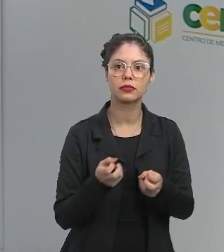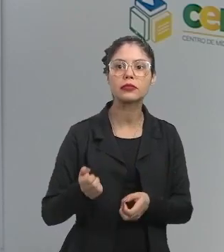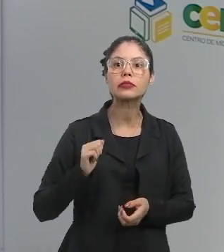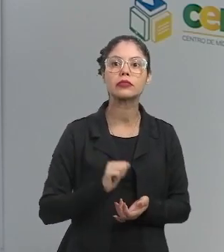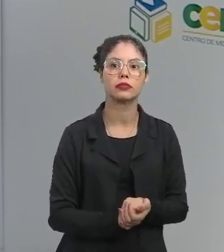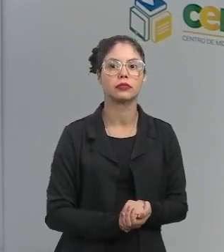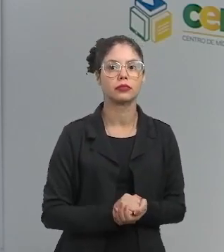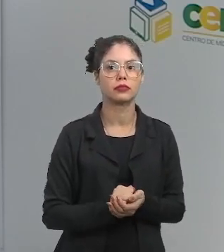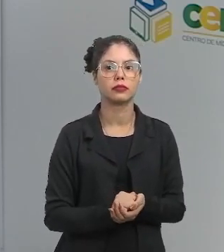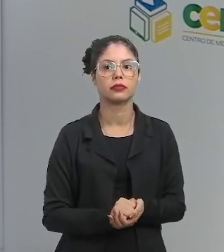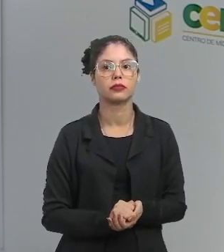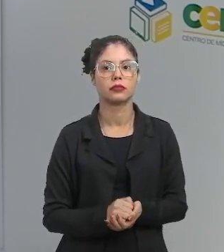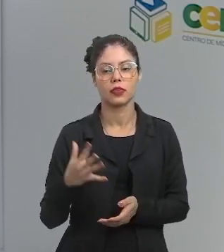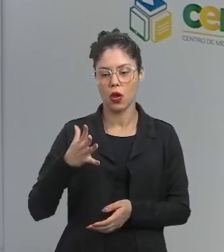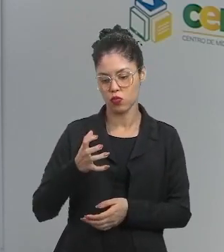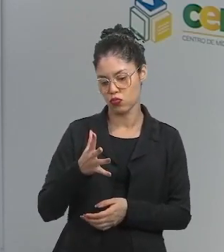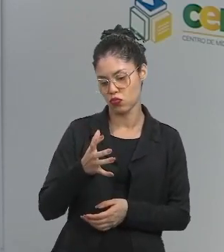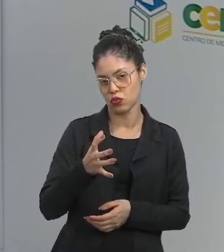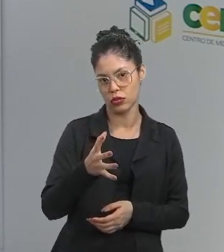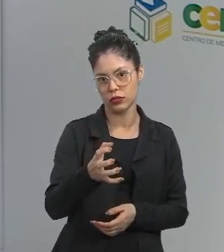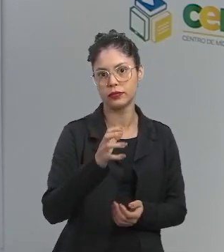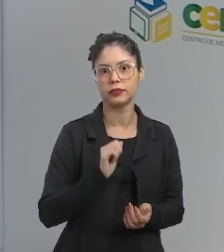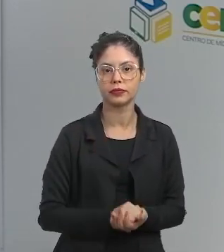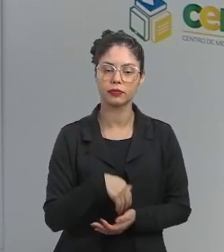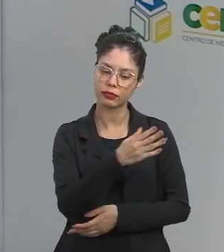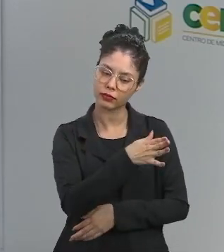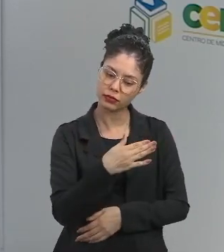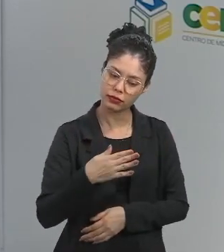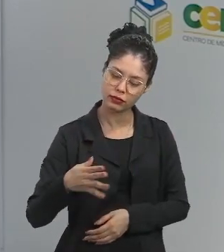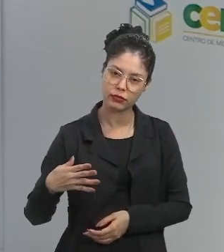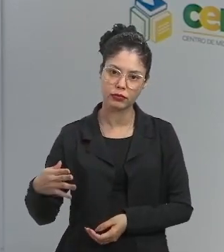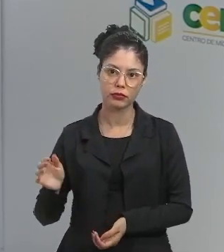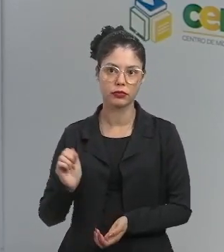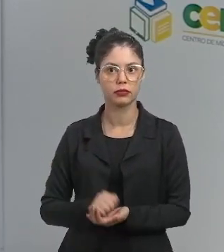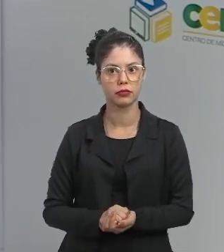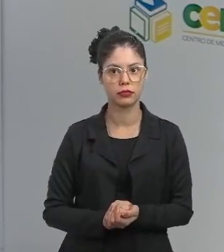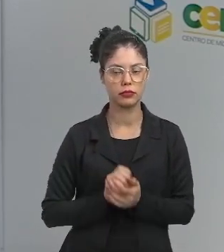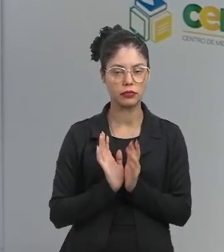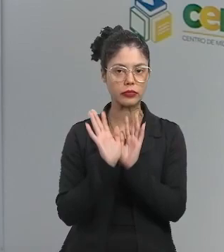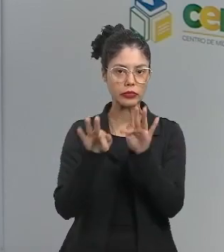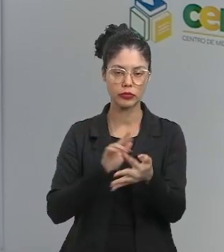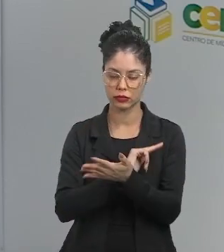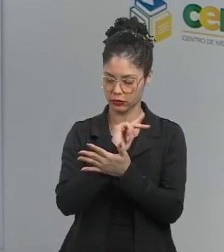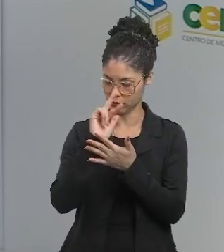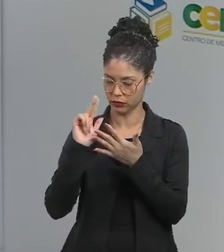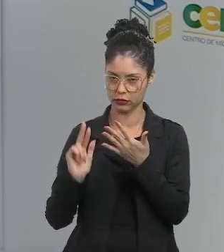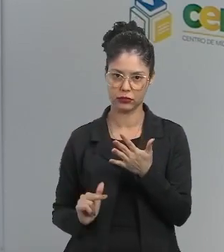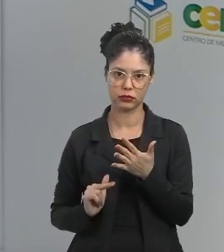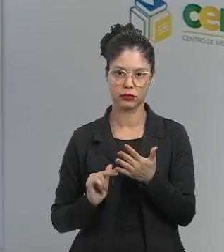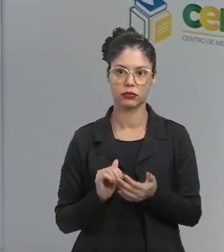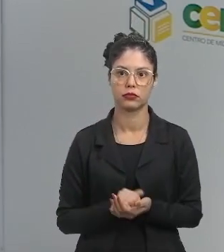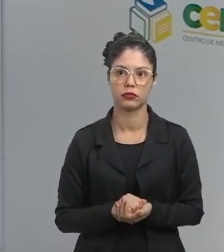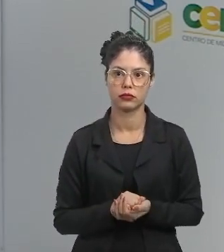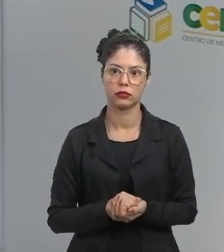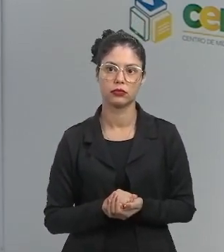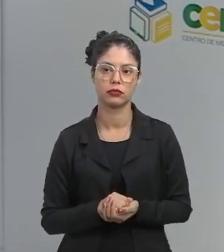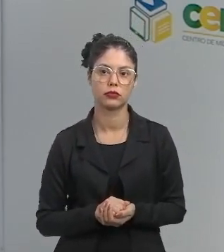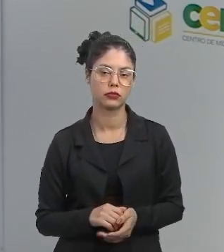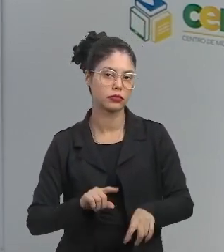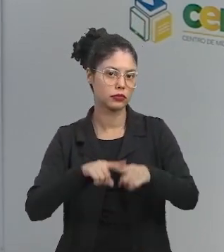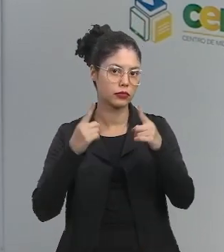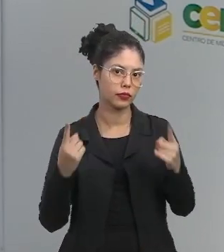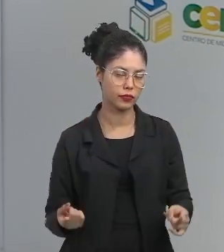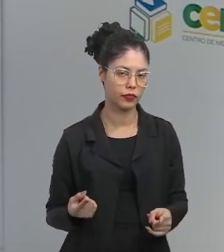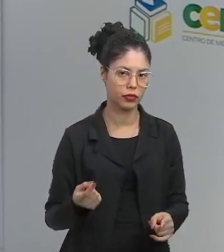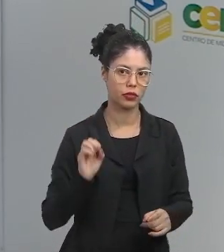algas, existem bactérias, existem peixes. Enfim, existe uma diversidade de vida aqui. Mas,